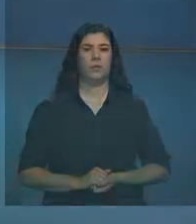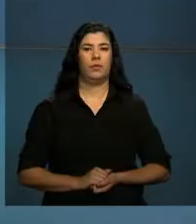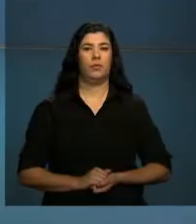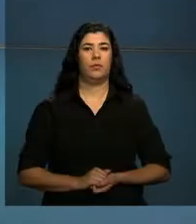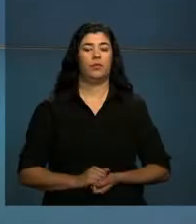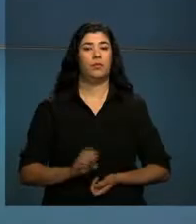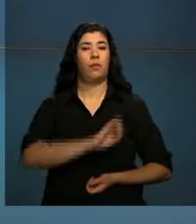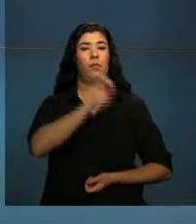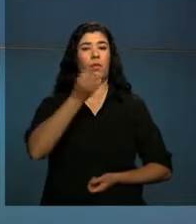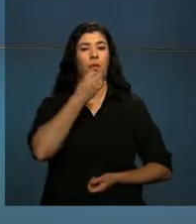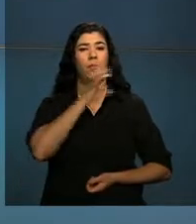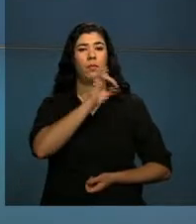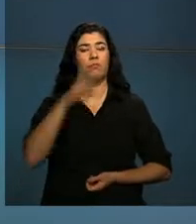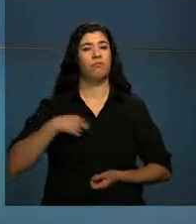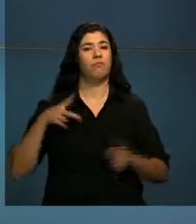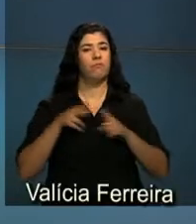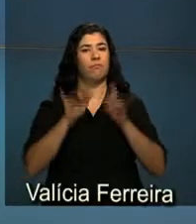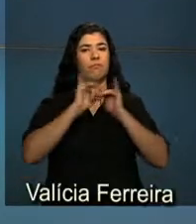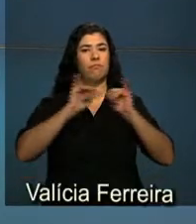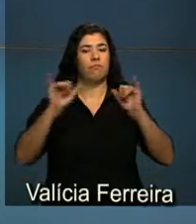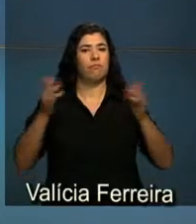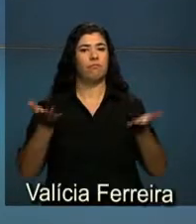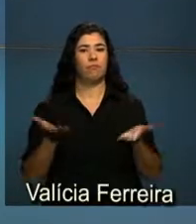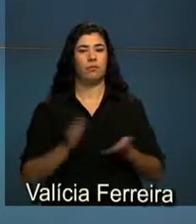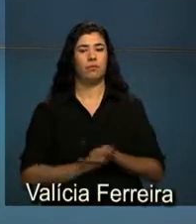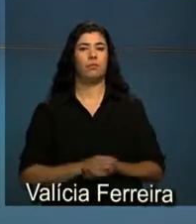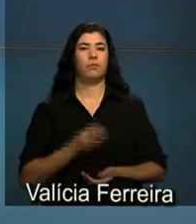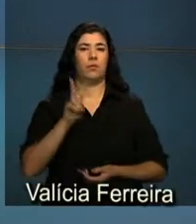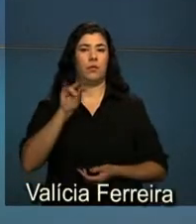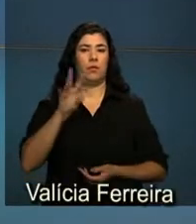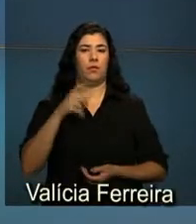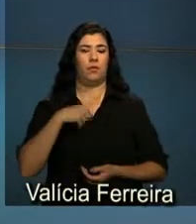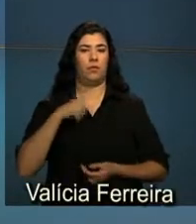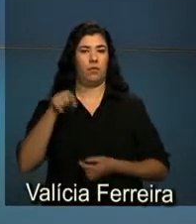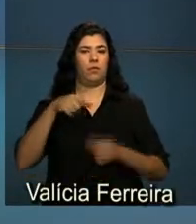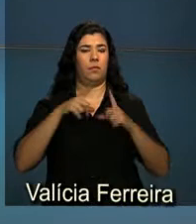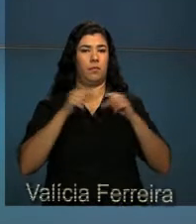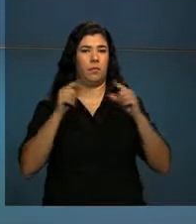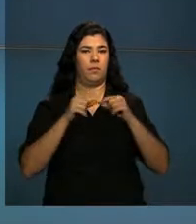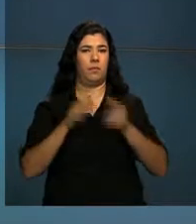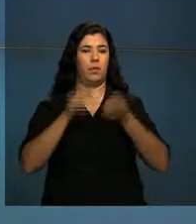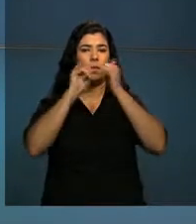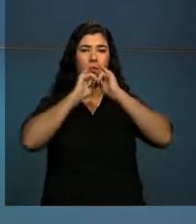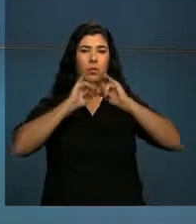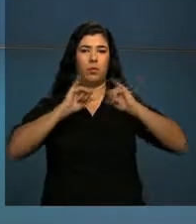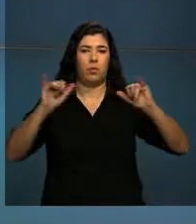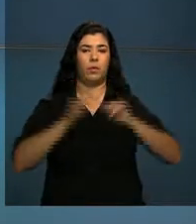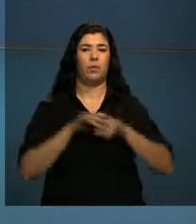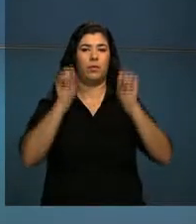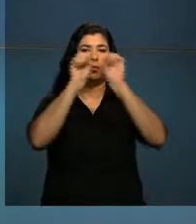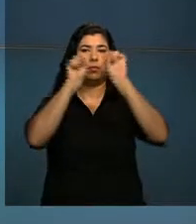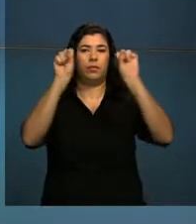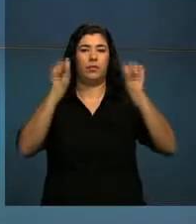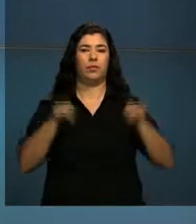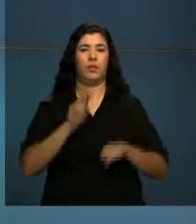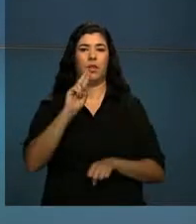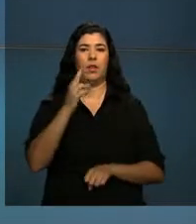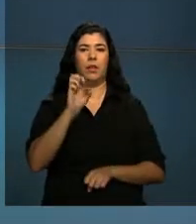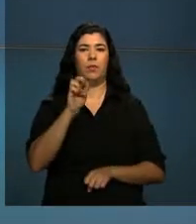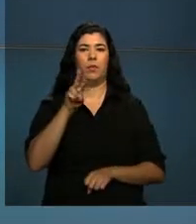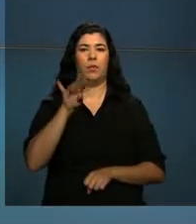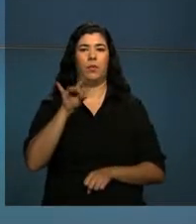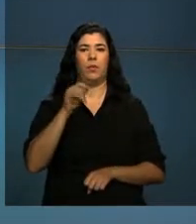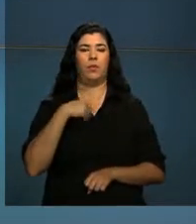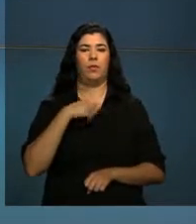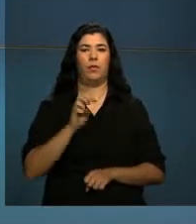Olá, bom dia. Interrompemos a programação para transmitir ao vivo de Brasília o lançamento do sistema Emovida Web,